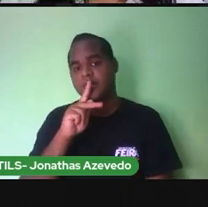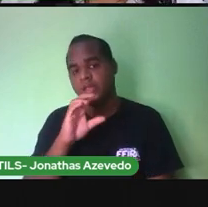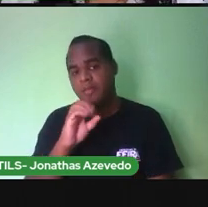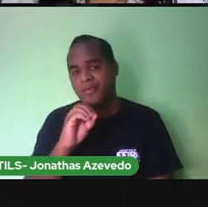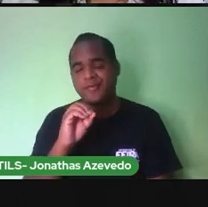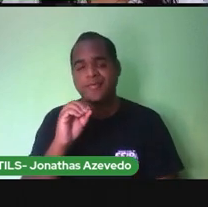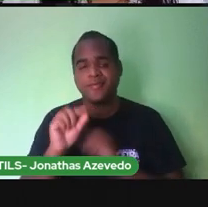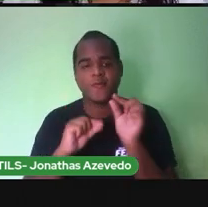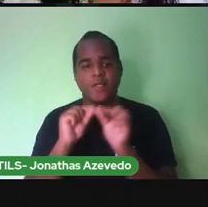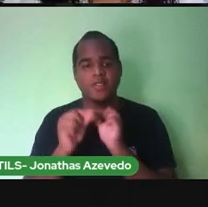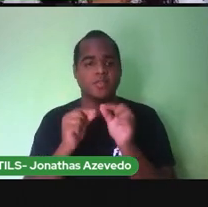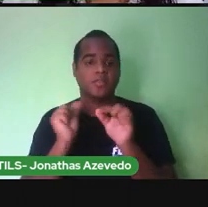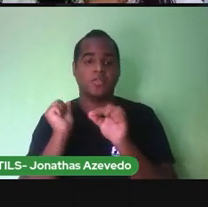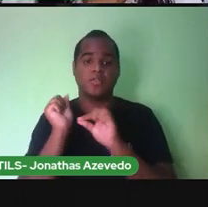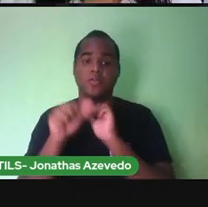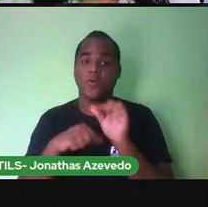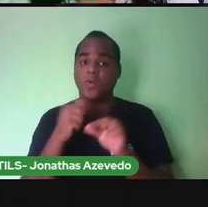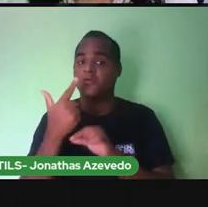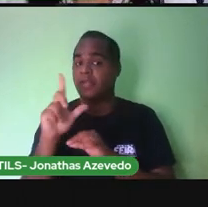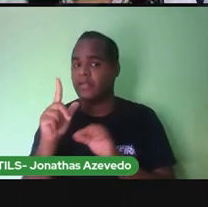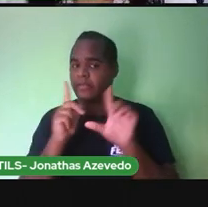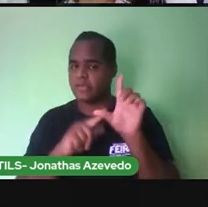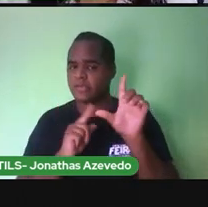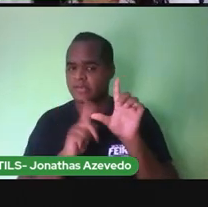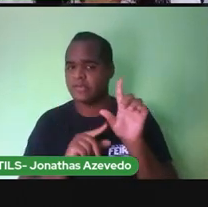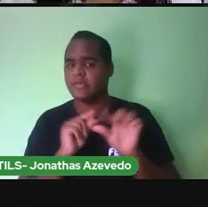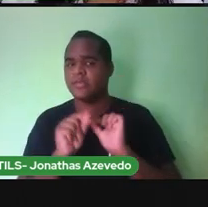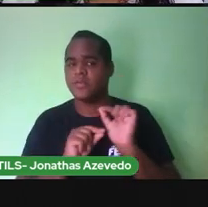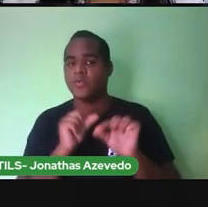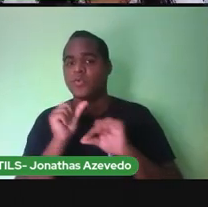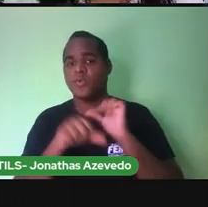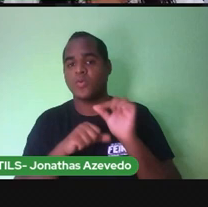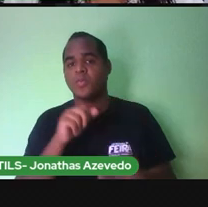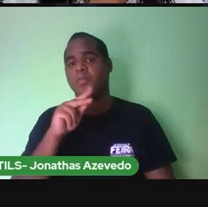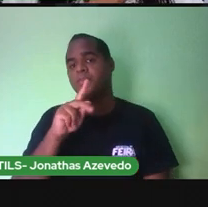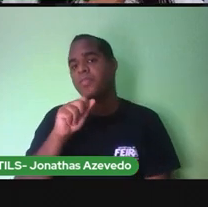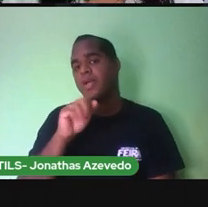Trocando duas letrinhas Pato